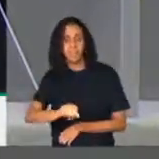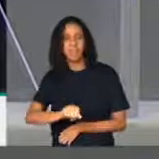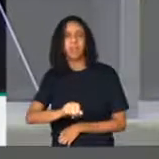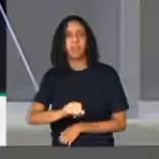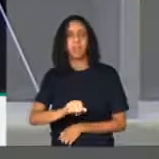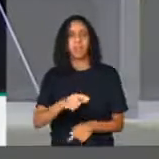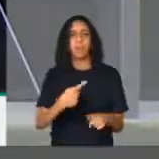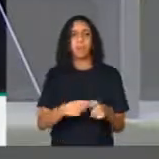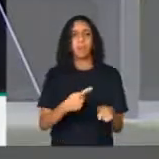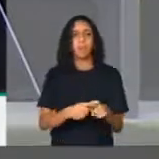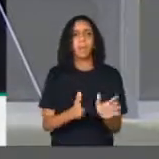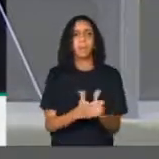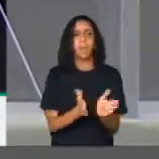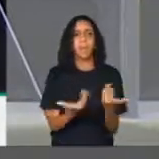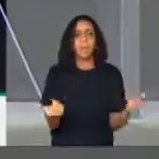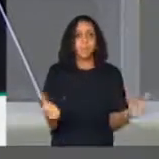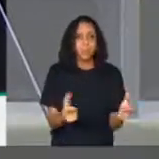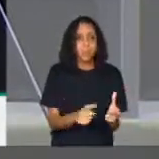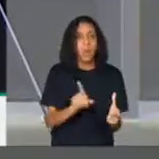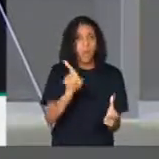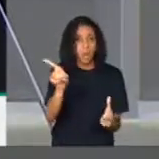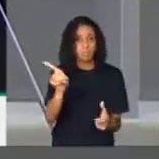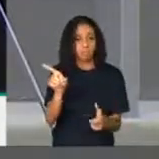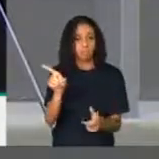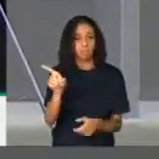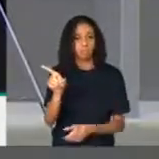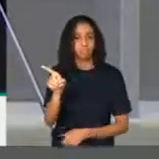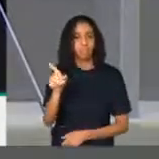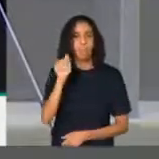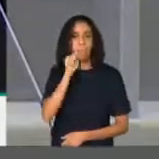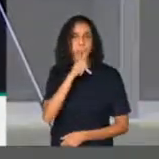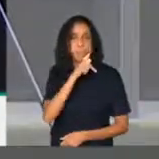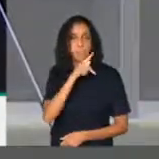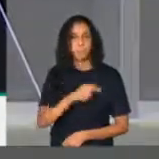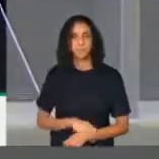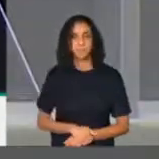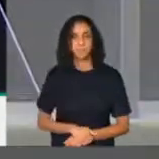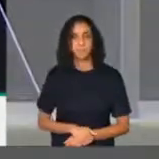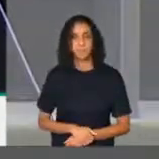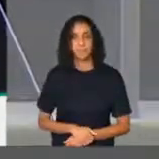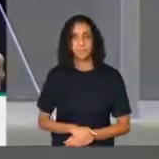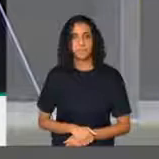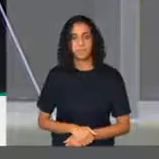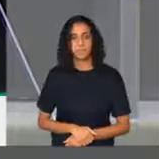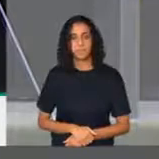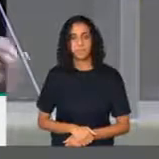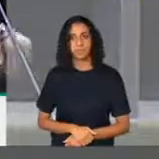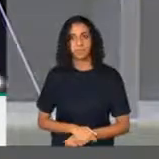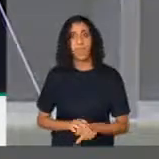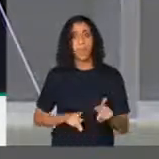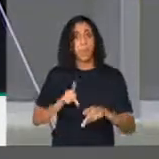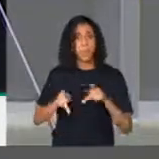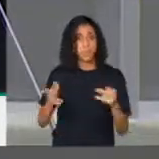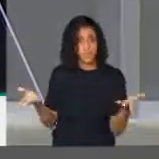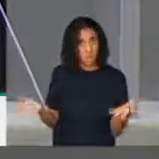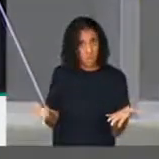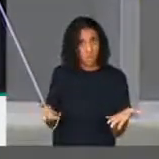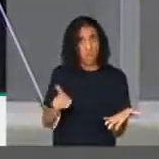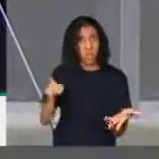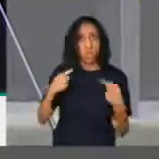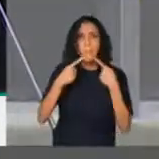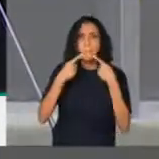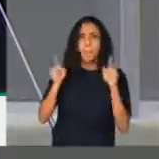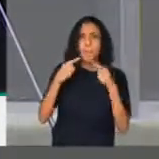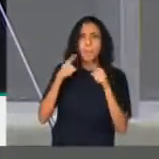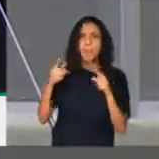mulheres no meu estado. A população, protestam nesse momento, em